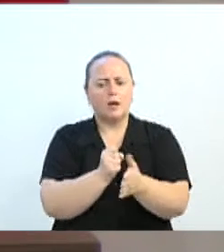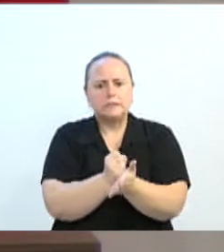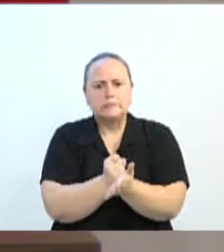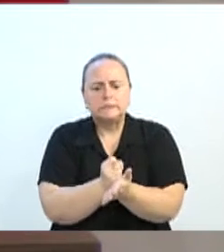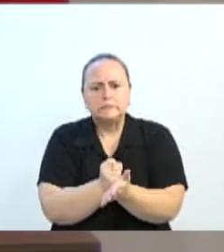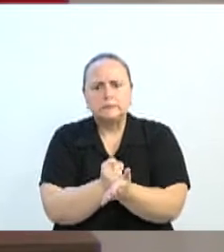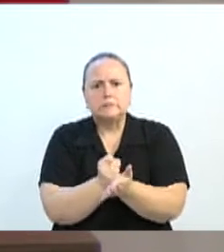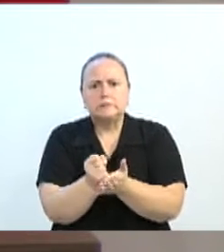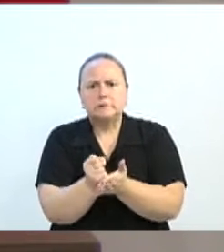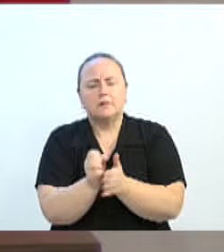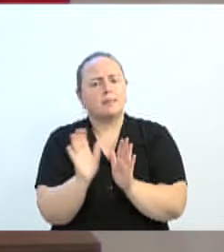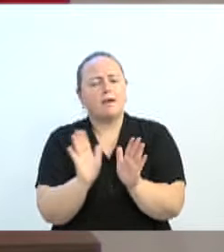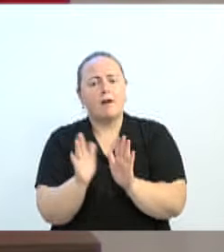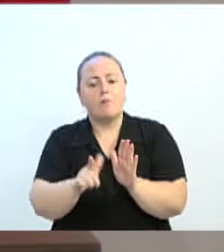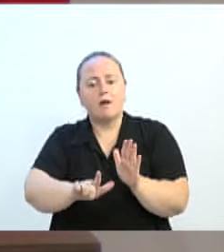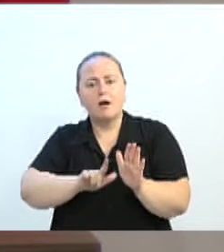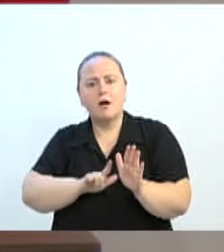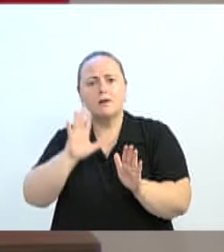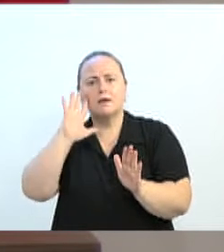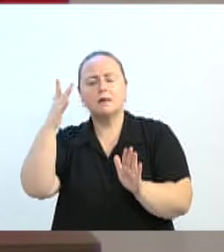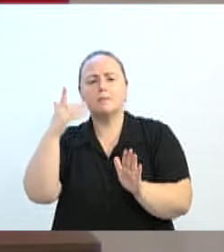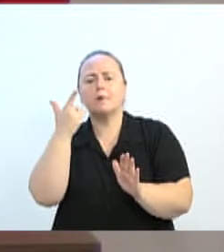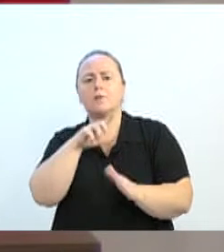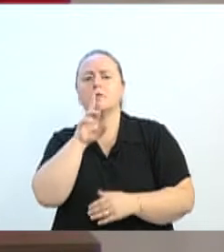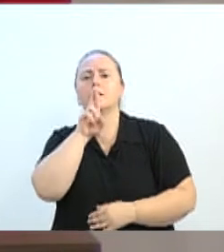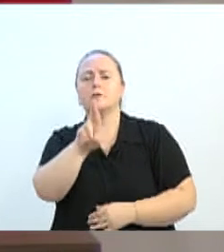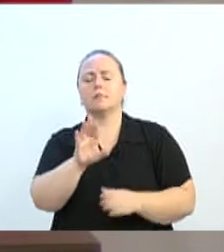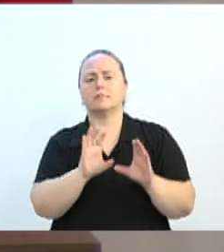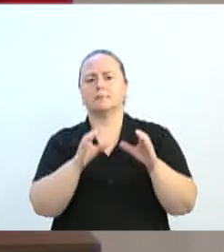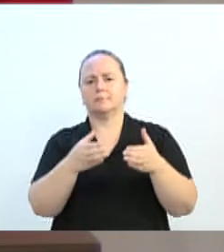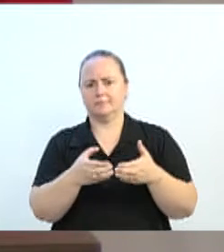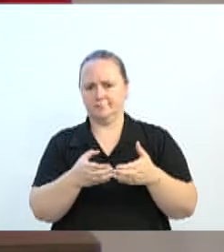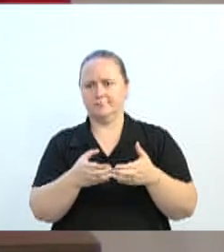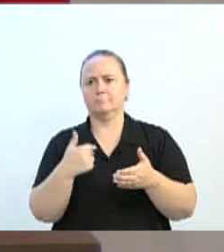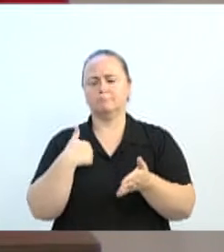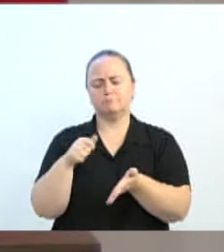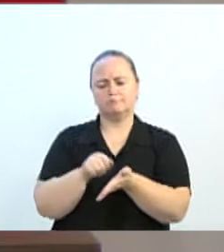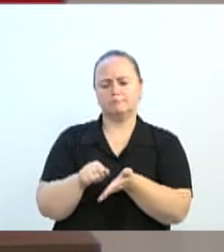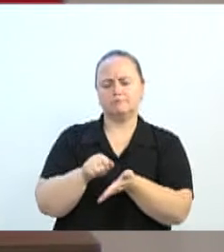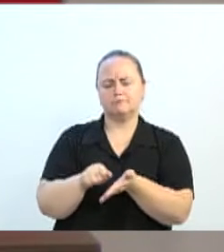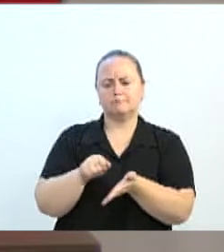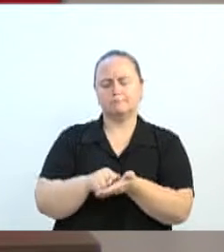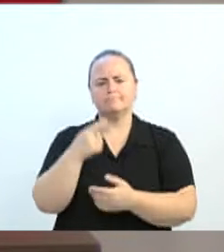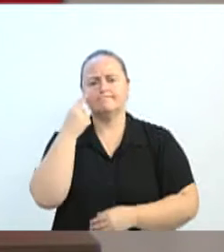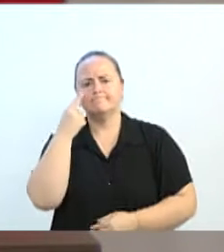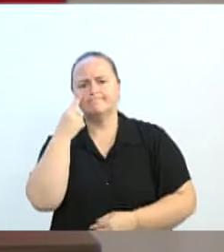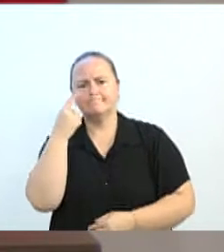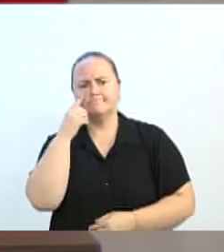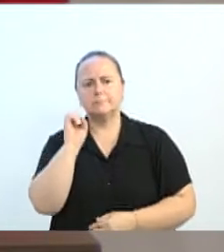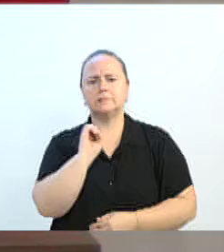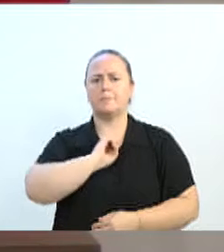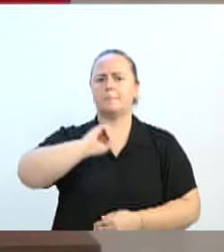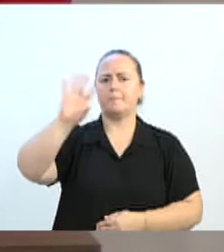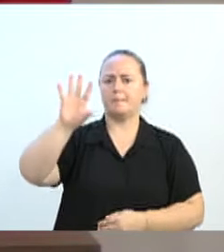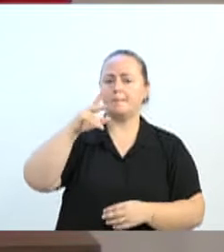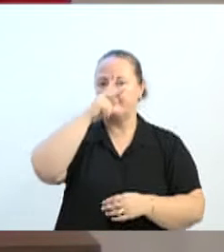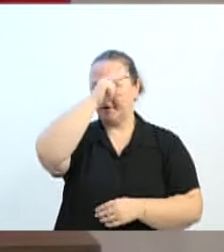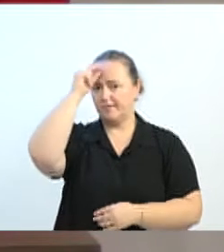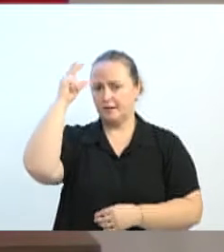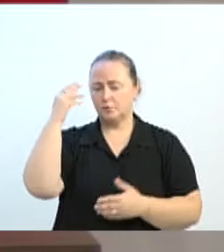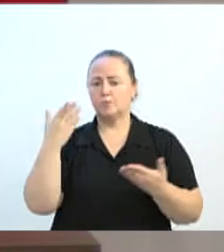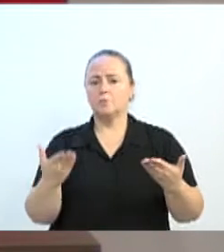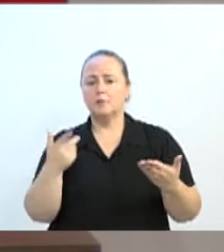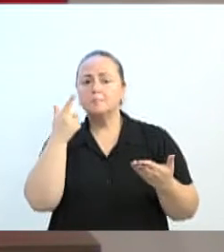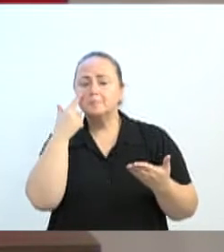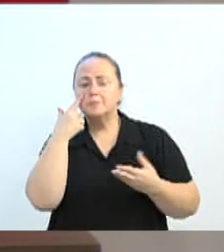ali vai conseguir fazer e vai dar o retorno para a comunidade. Anotei algumas situações, vamos estar enviando para o Executivo, fazendo como